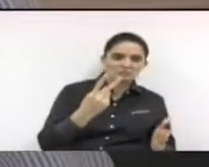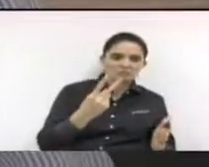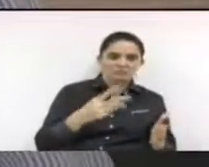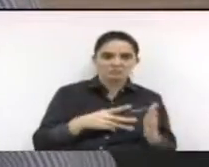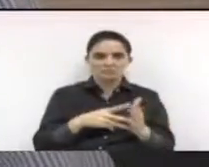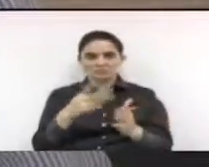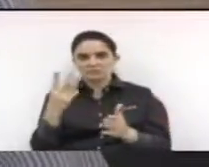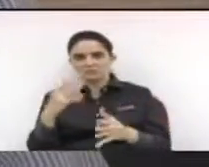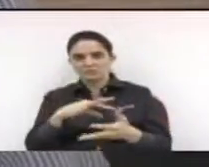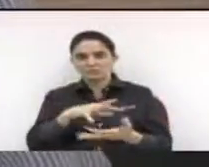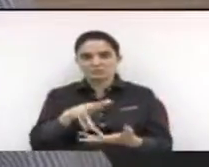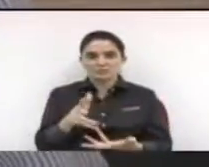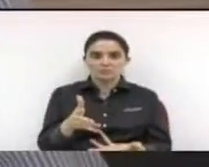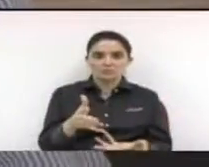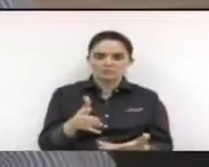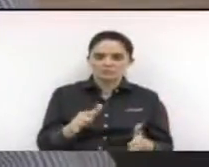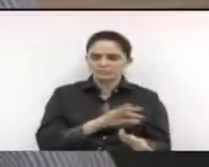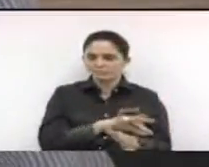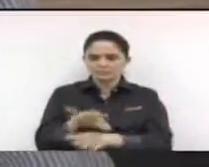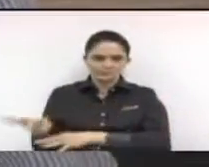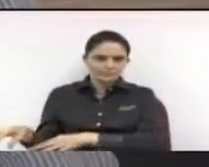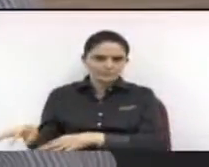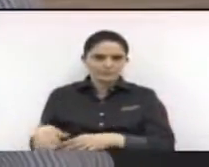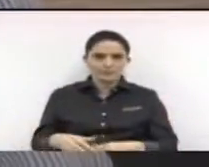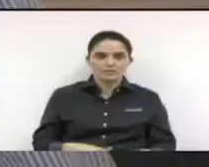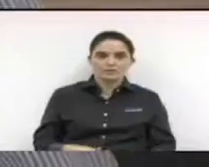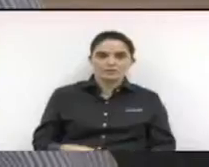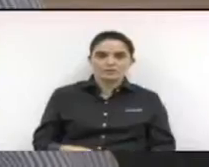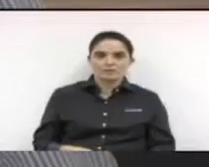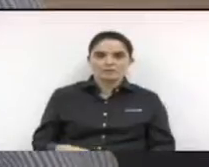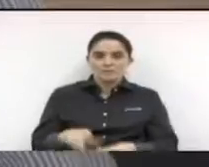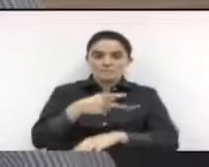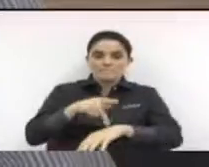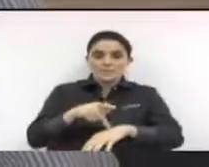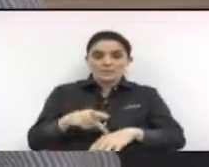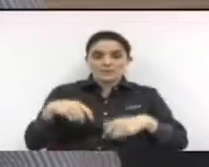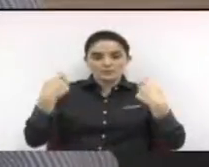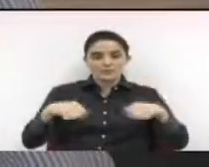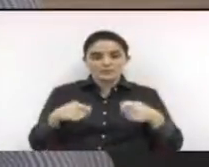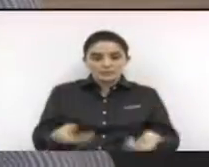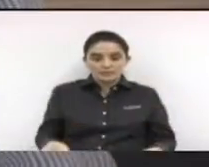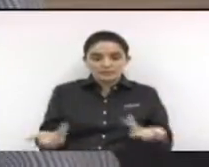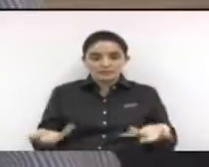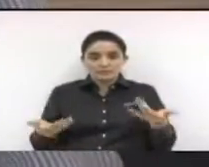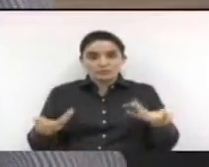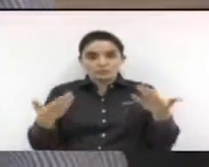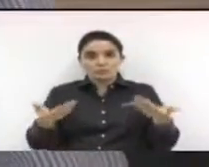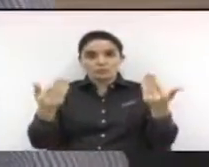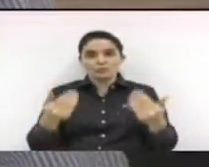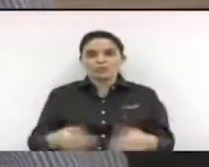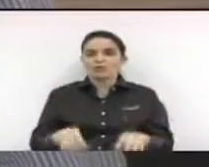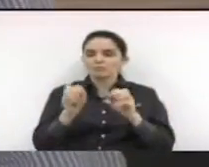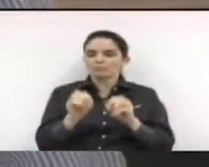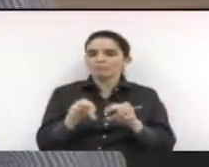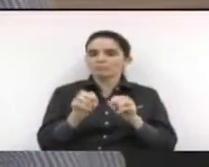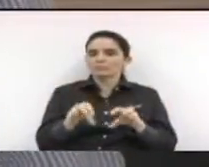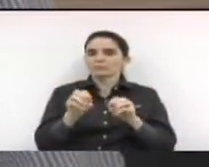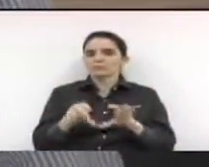Todo o país investe na educação, na educação, na educação, e esses boatos nos deixam muito preocupados.